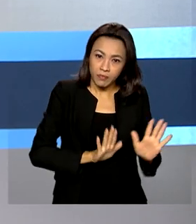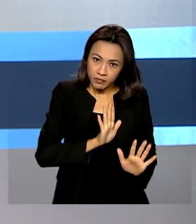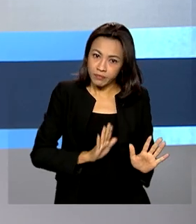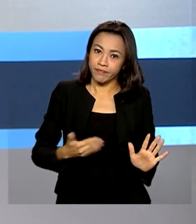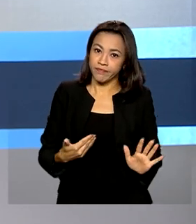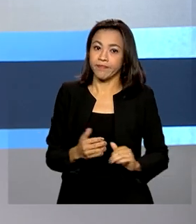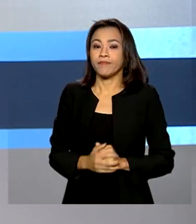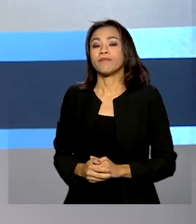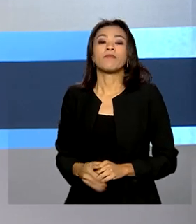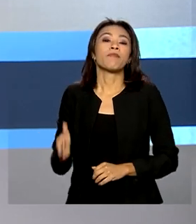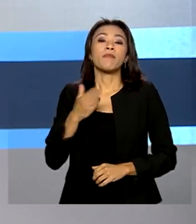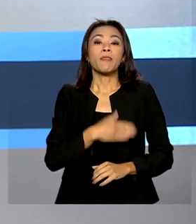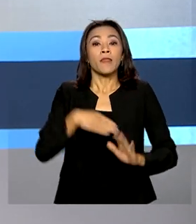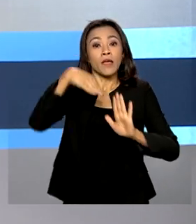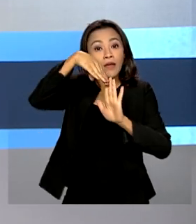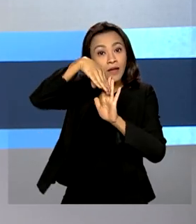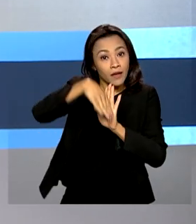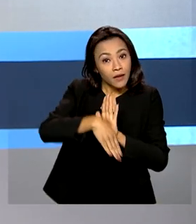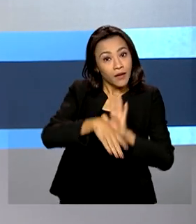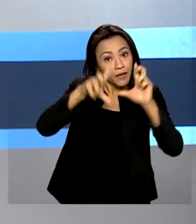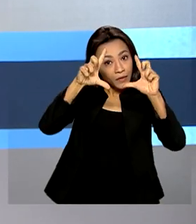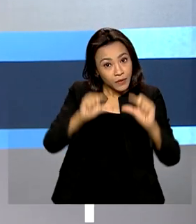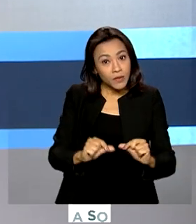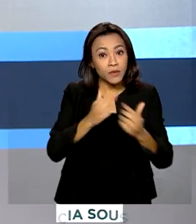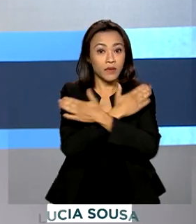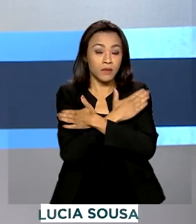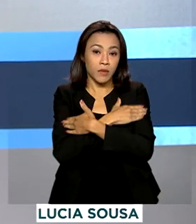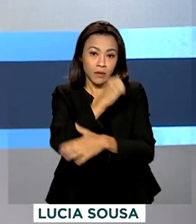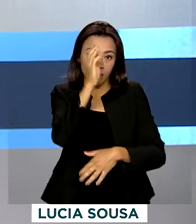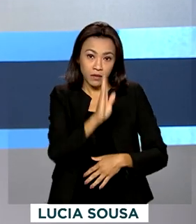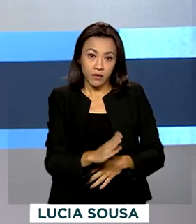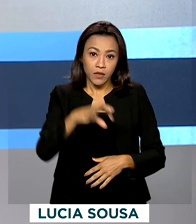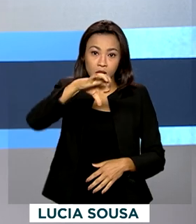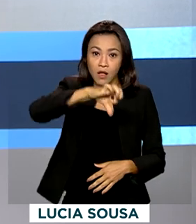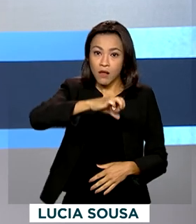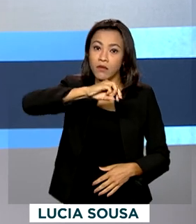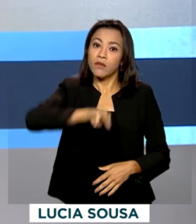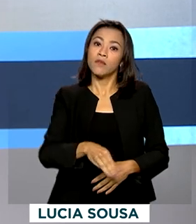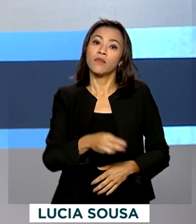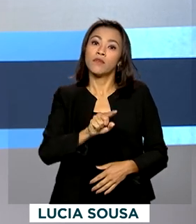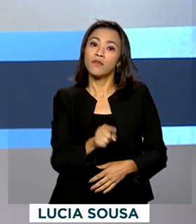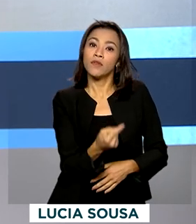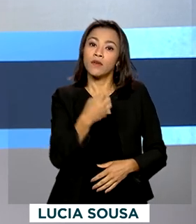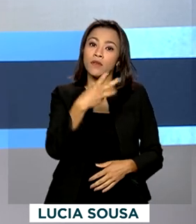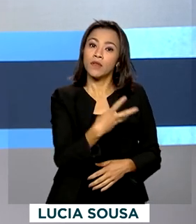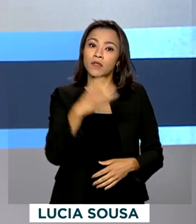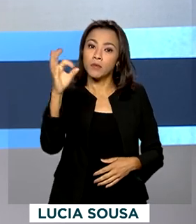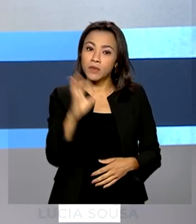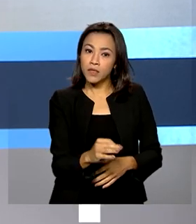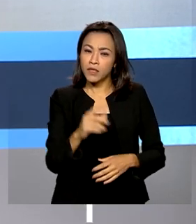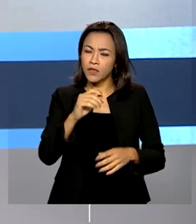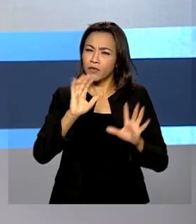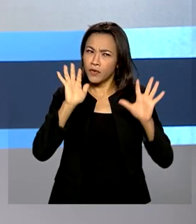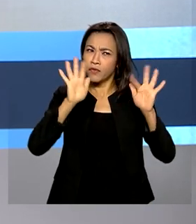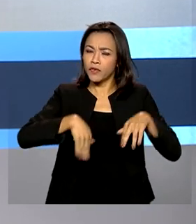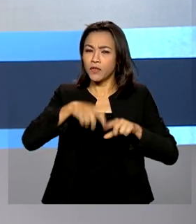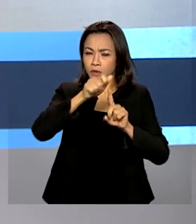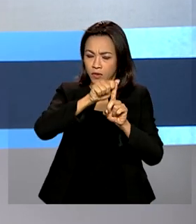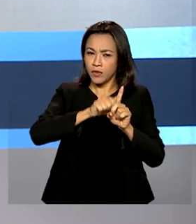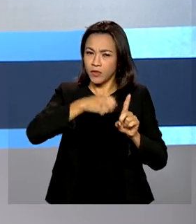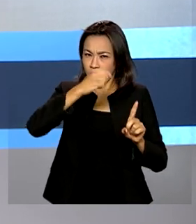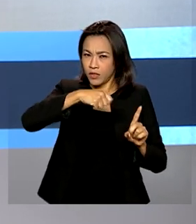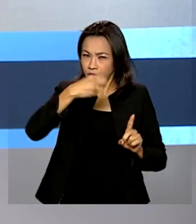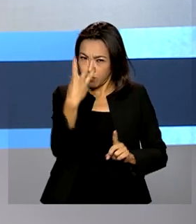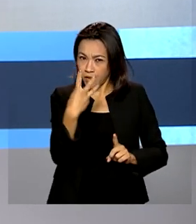A taxa de desemprego caiu e ficou em 9,3% no segundo trimestre encerrado em junho. Atualmente, são